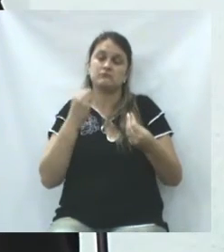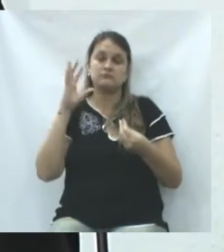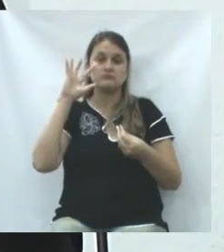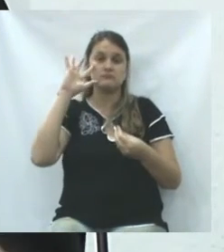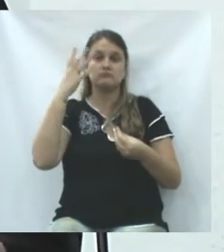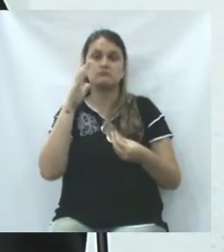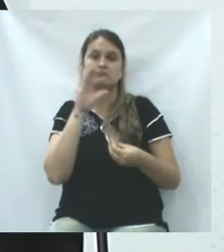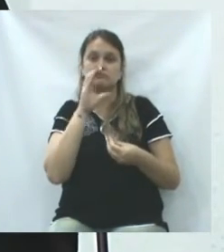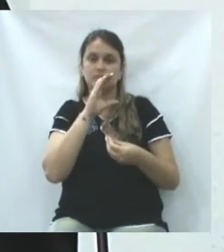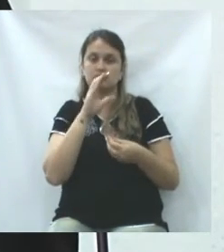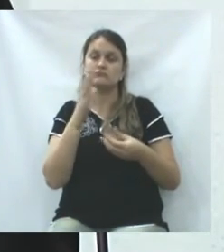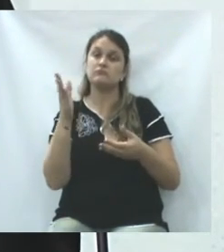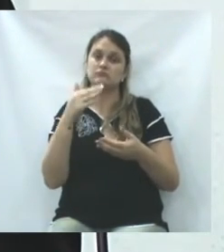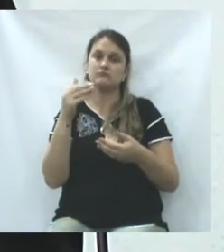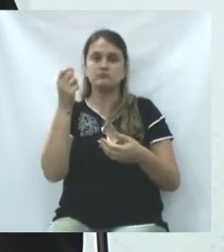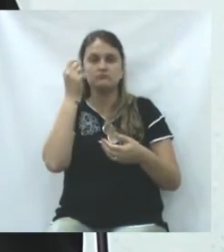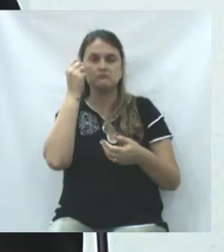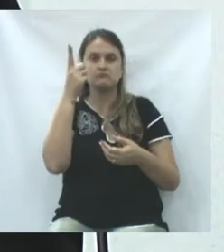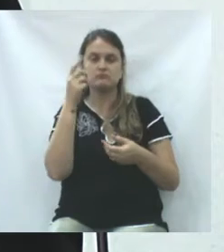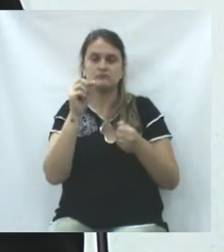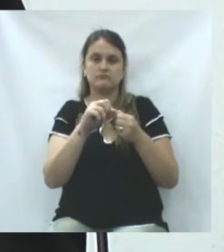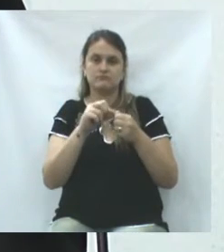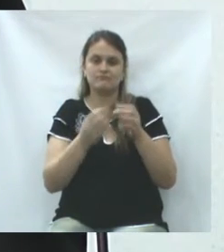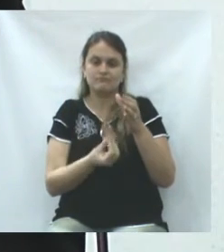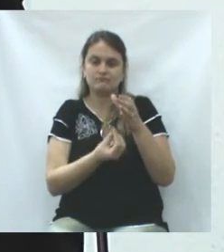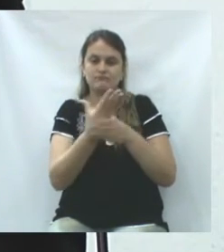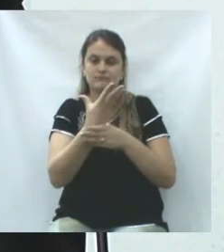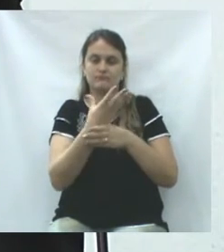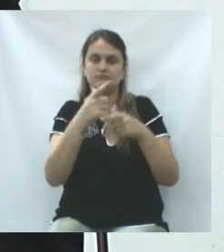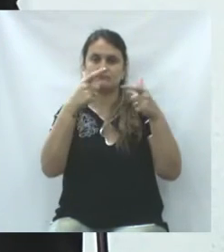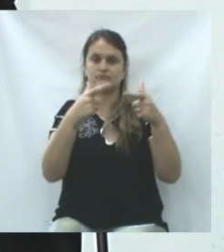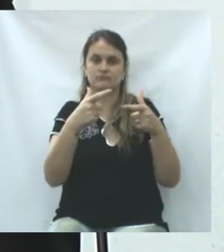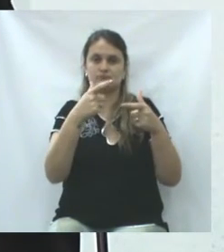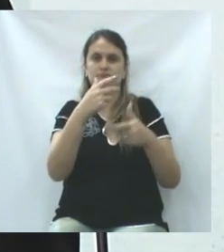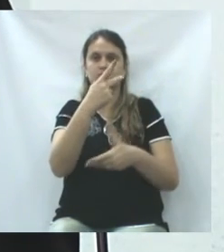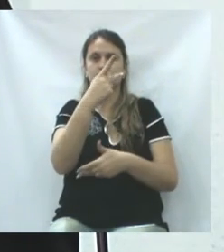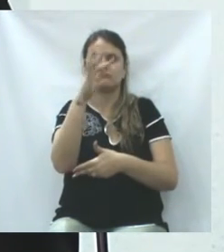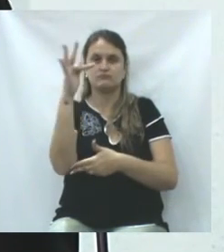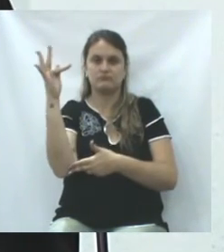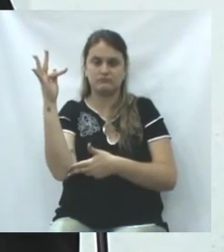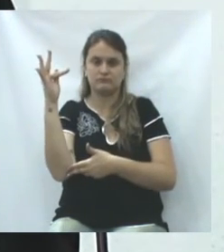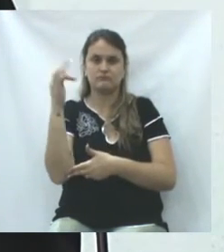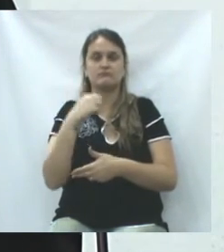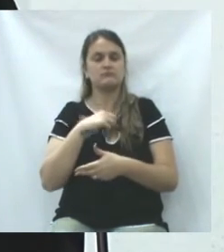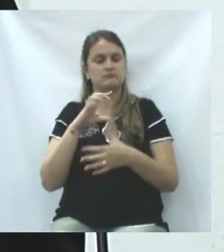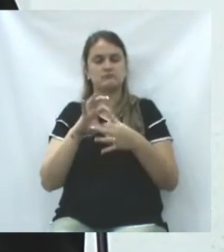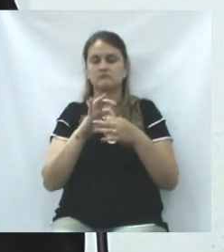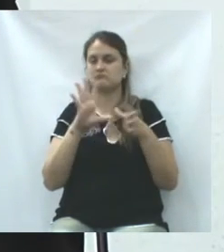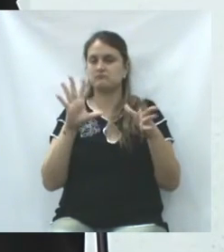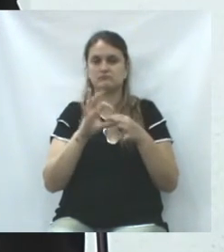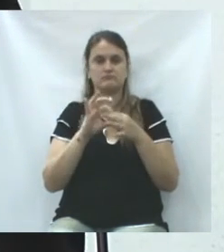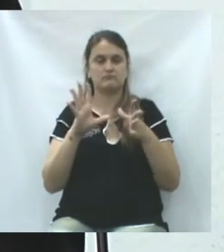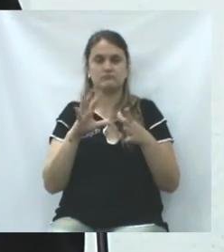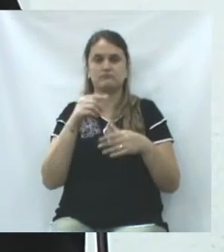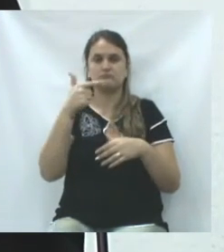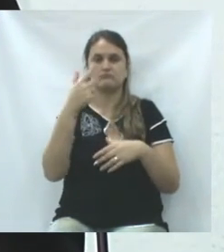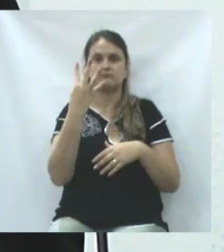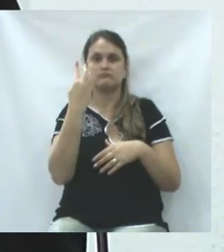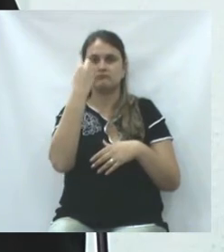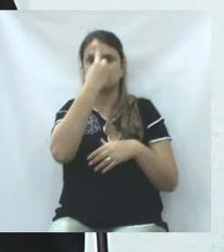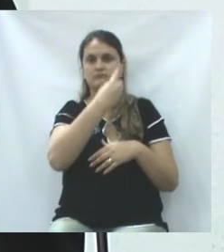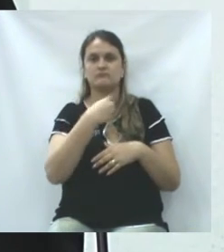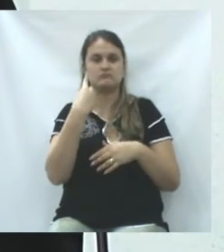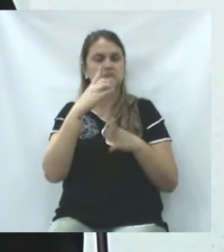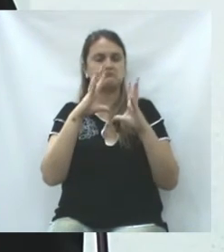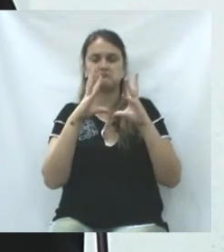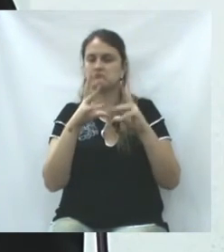solução. Vamos trabalhar em cima da ideia de implantarmos lá nessa área da Aeronáutica. Estou à disposição 24